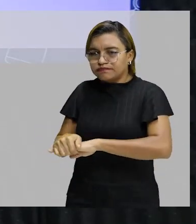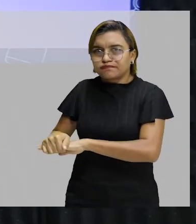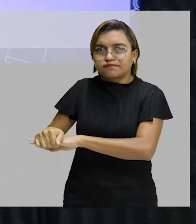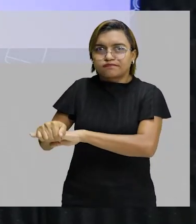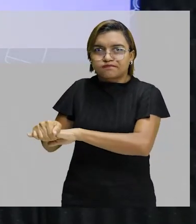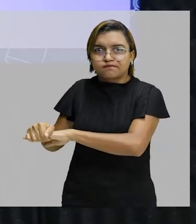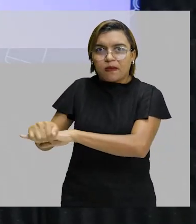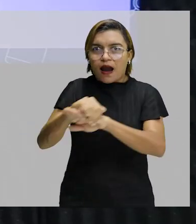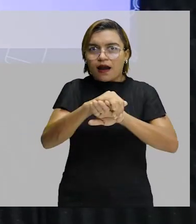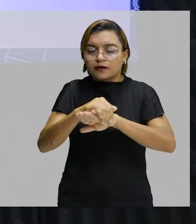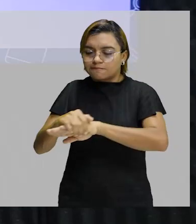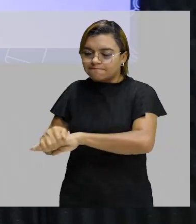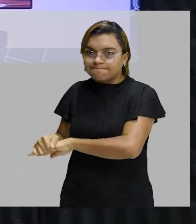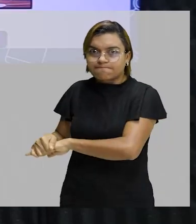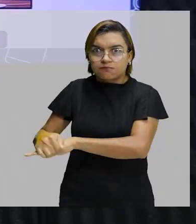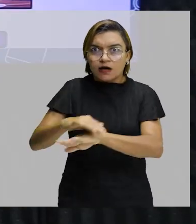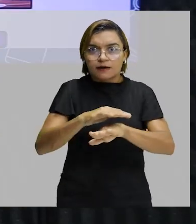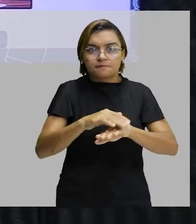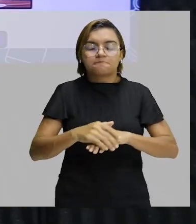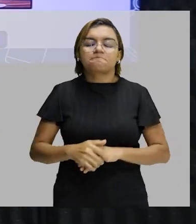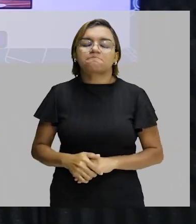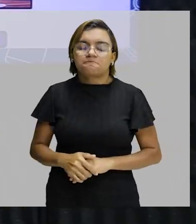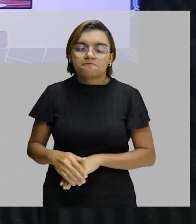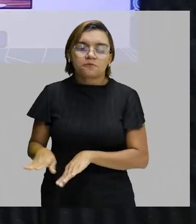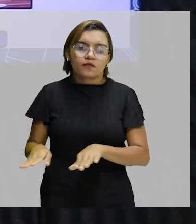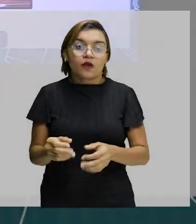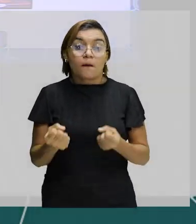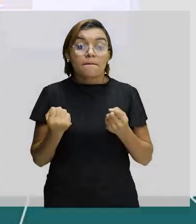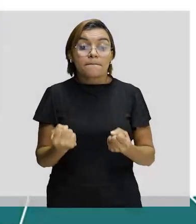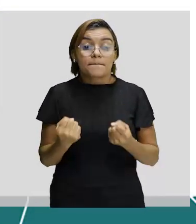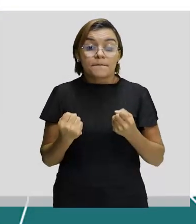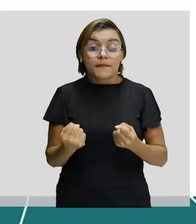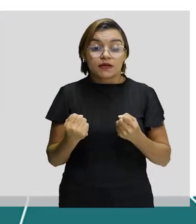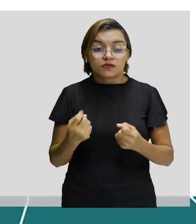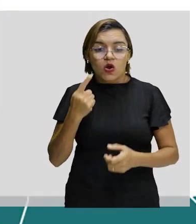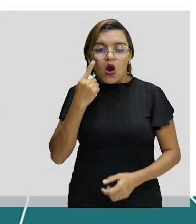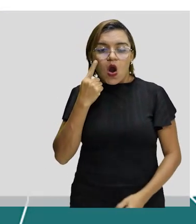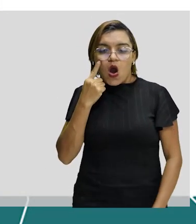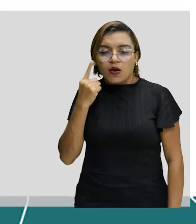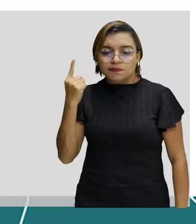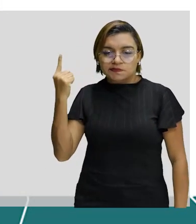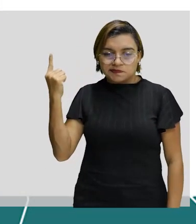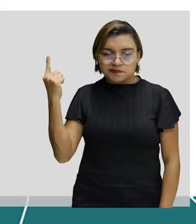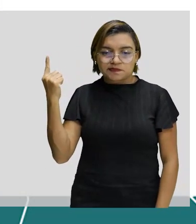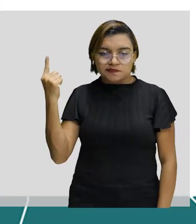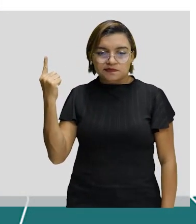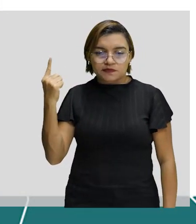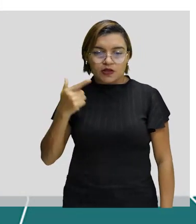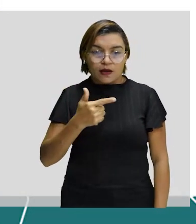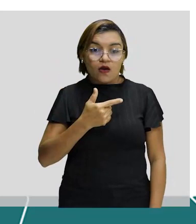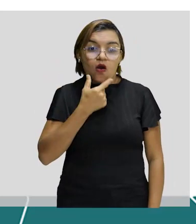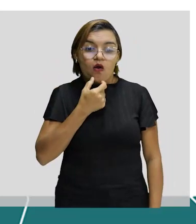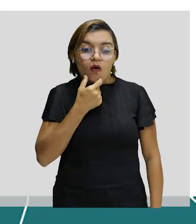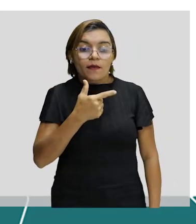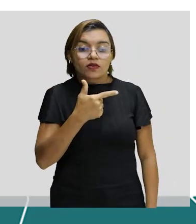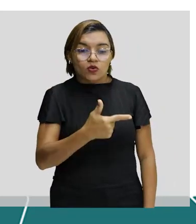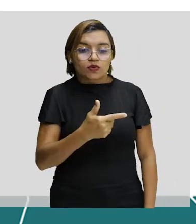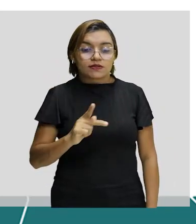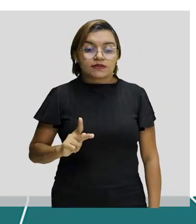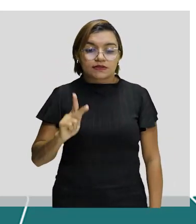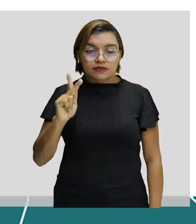o mais distante possível. O peso desse disco, 2 kg para o masculino, com diâmetro de 22 cm.